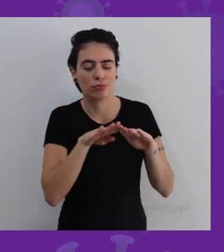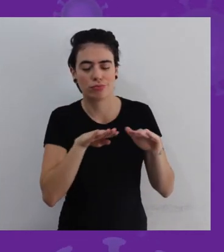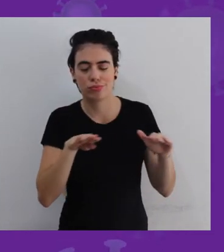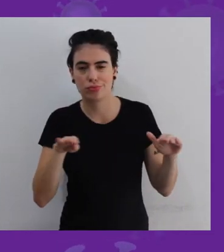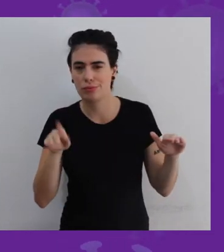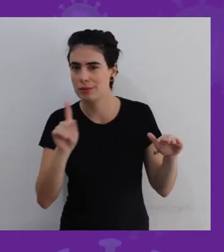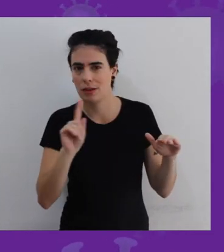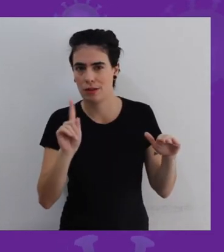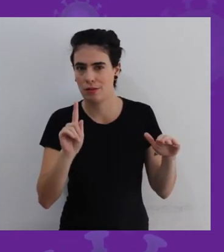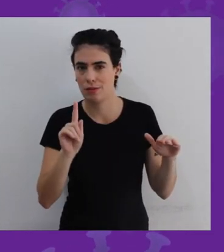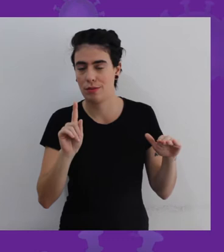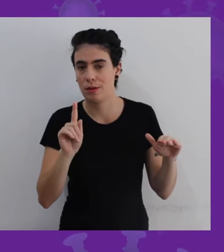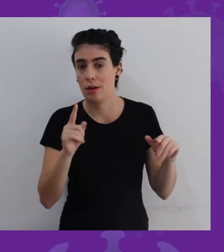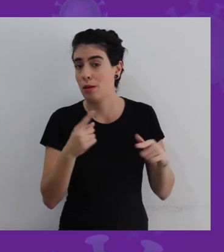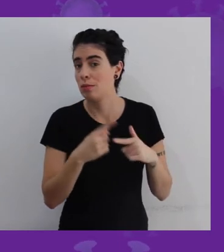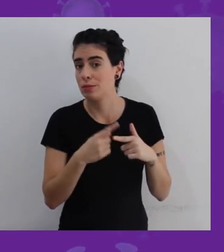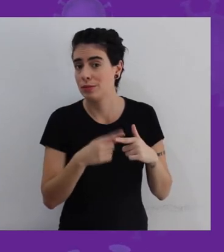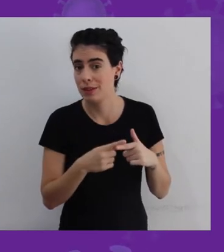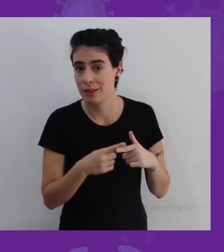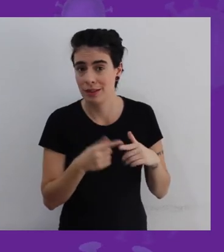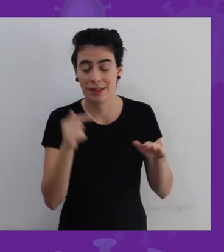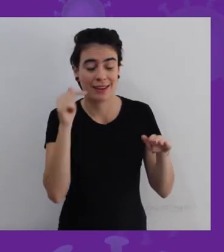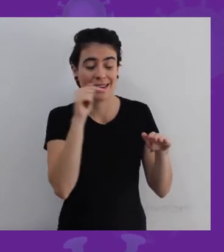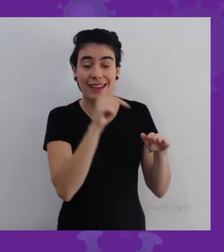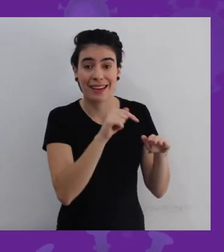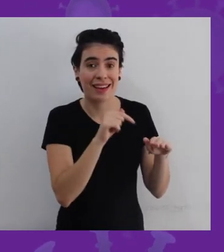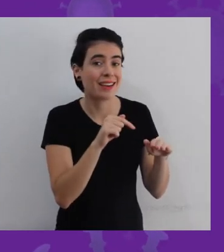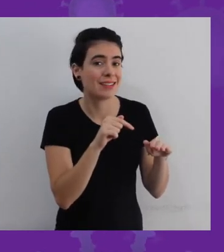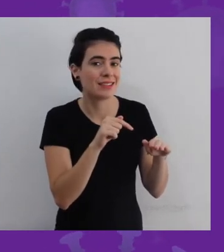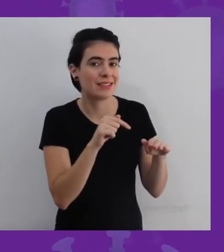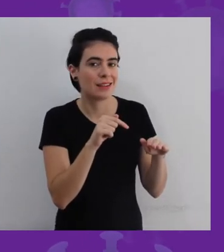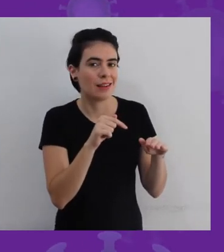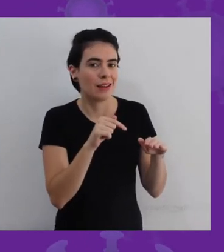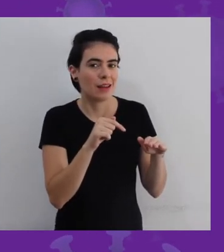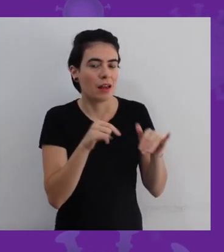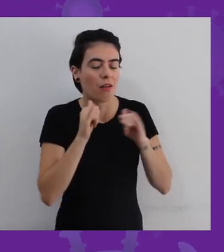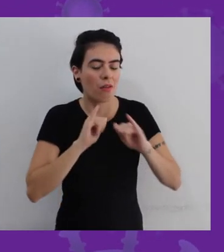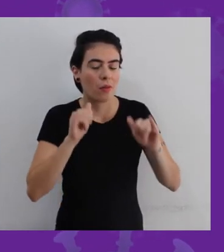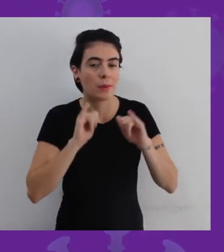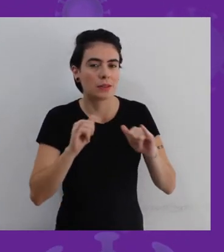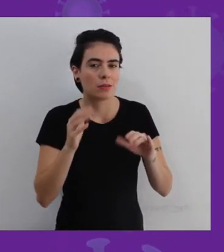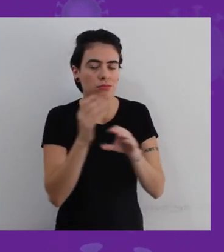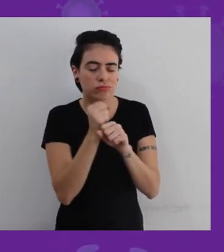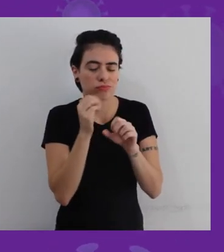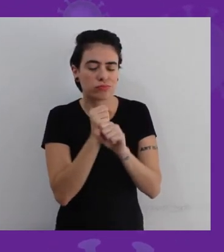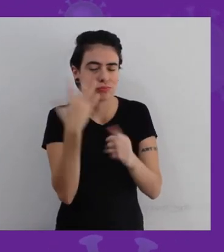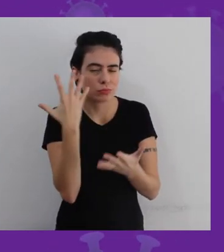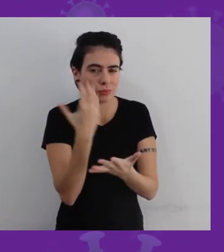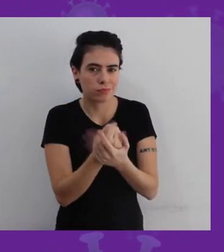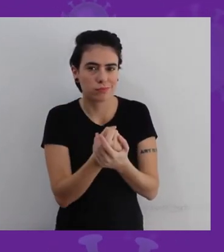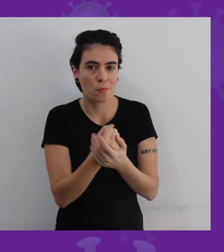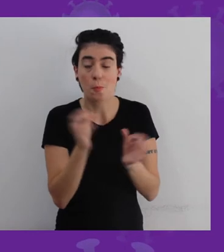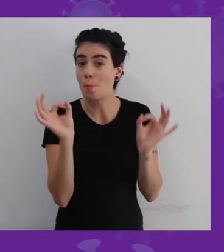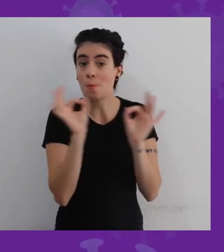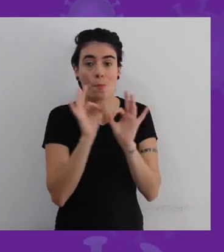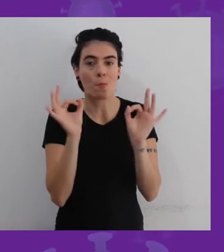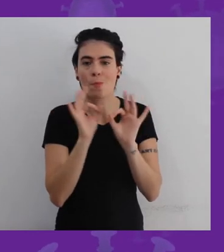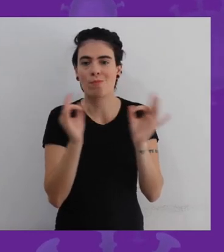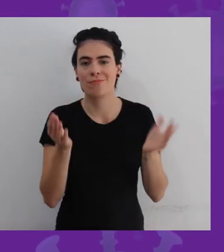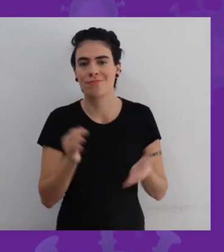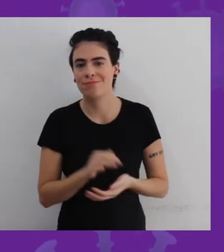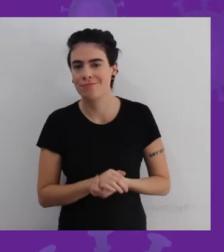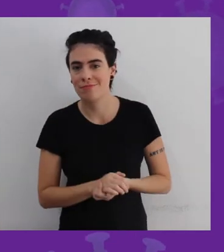de estabilização da epidemia, apesar desses números da covid relacionados à morte, que